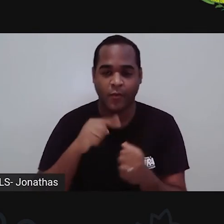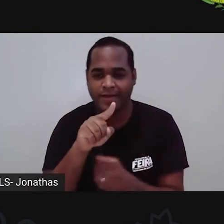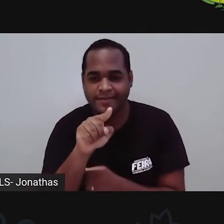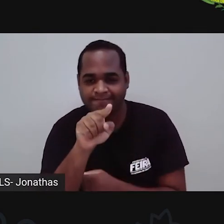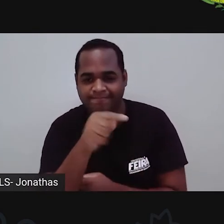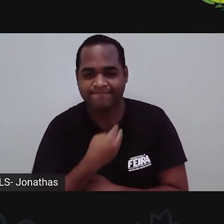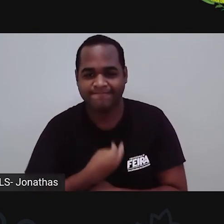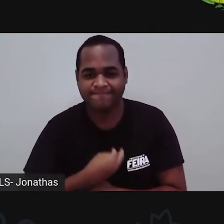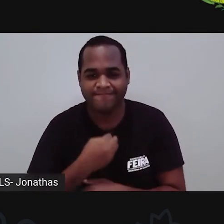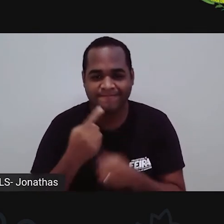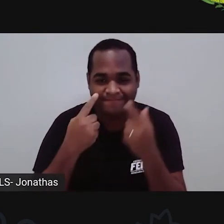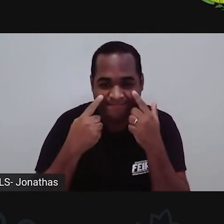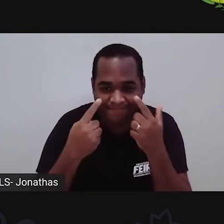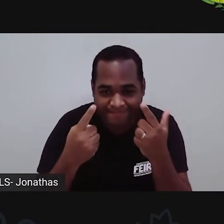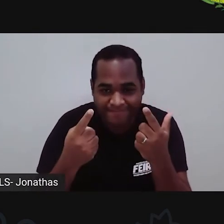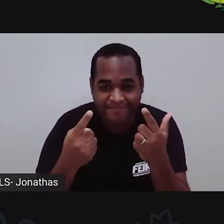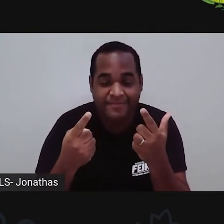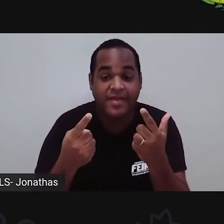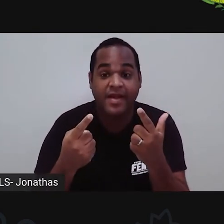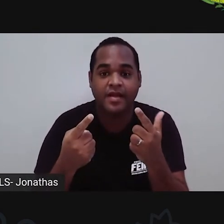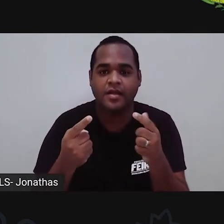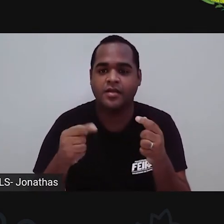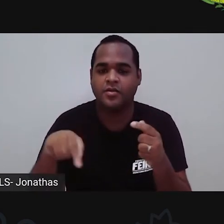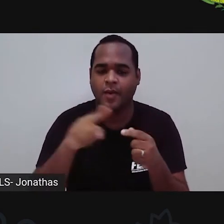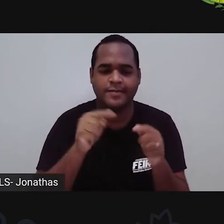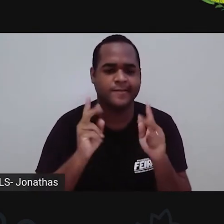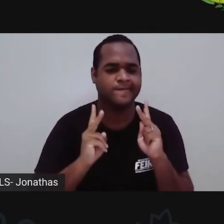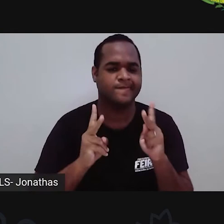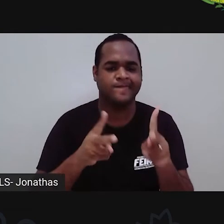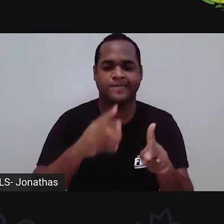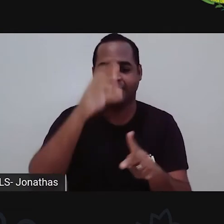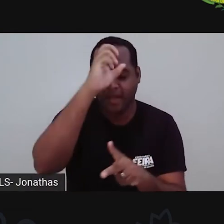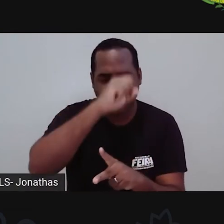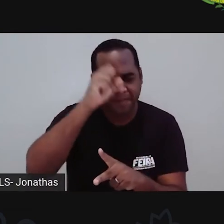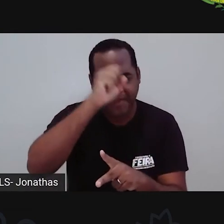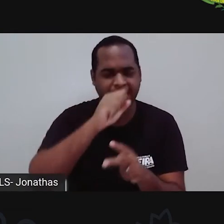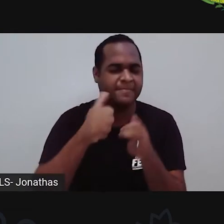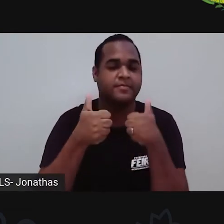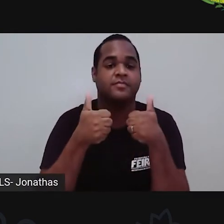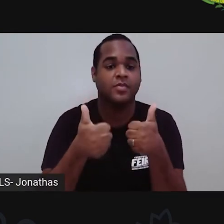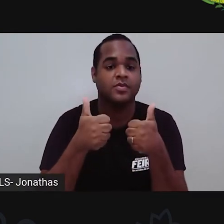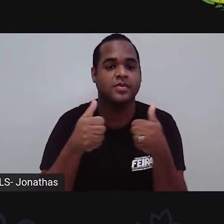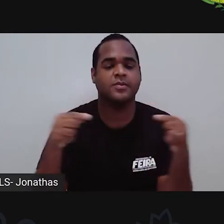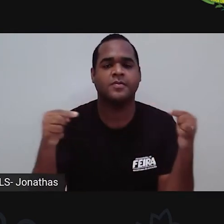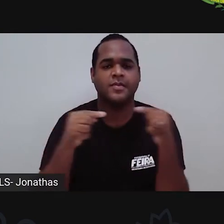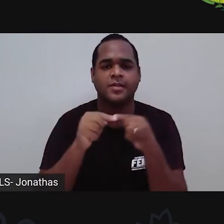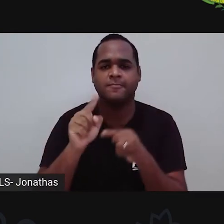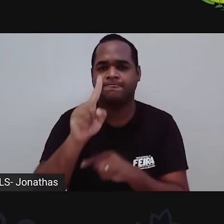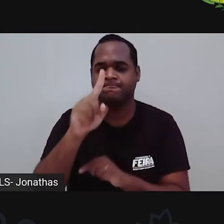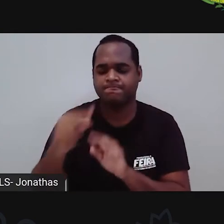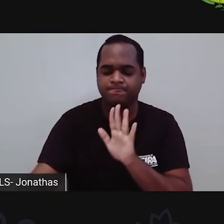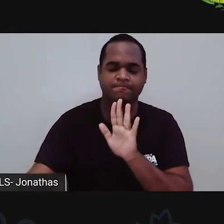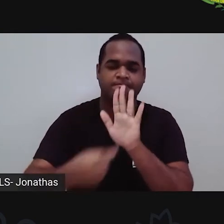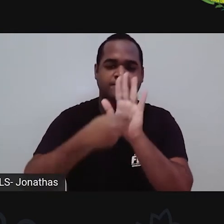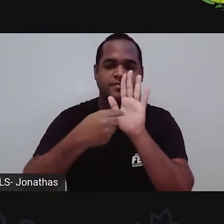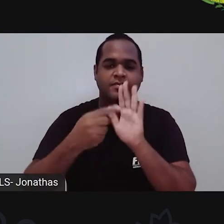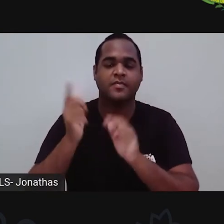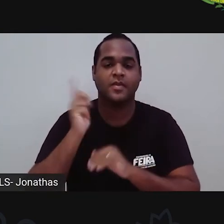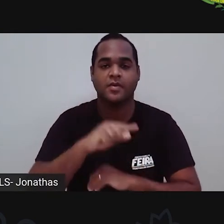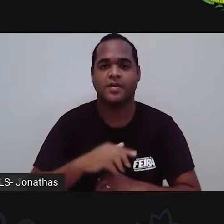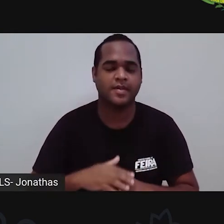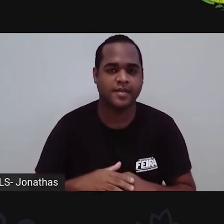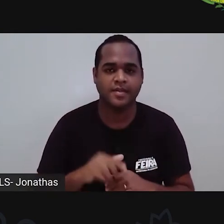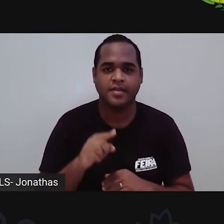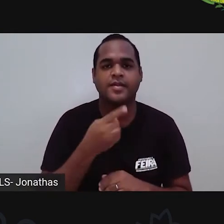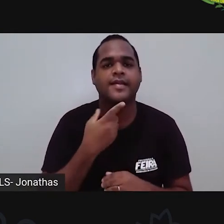você aí do outro lado, pra gente continuar aprendendo, pois é, esse é o nosso objetivo, né? Esse é o nosso